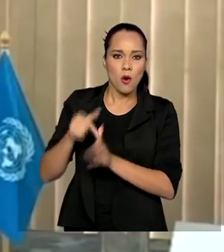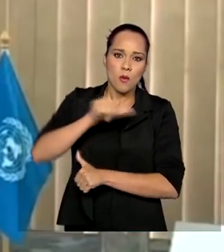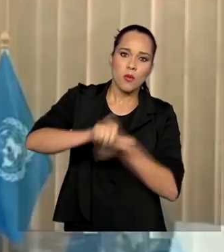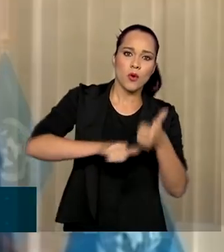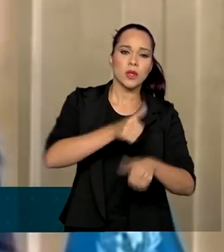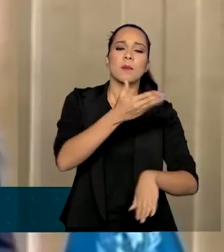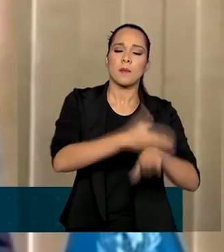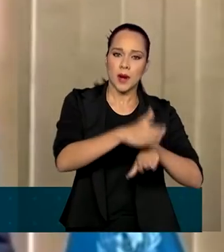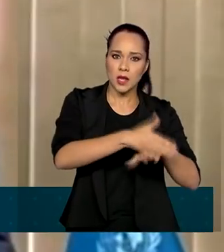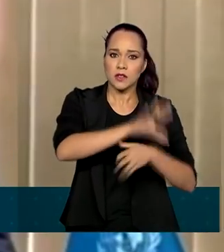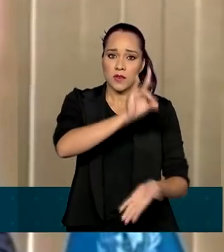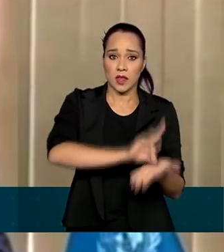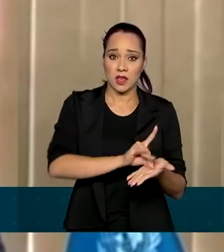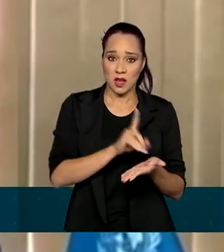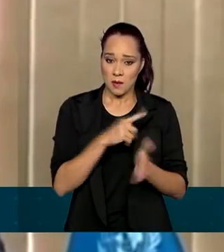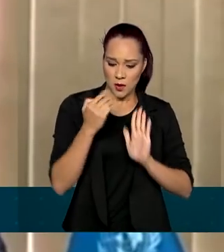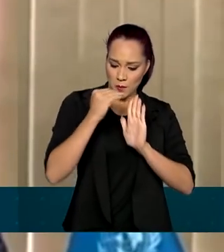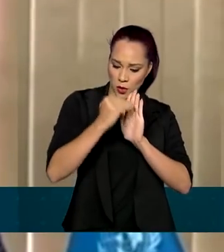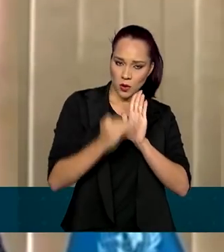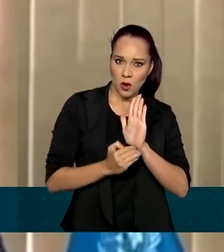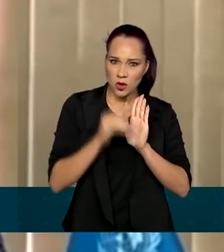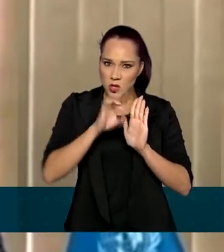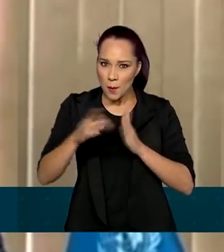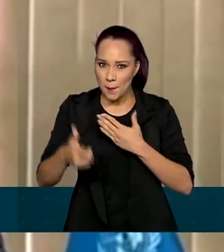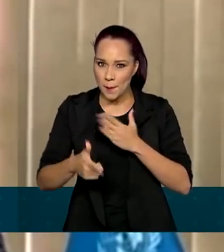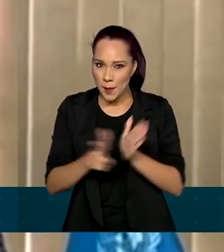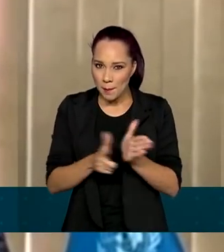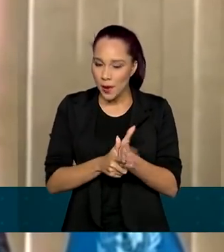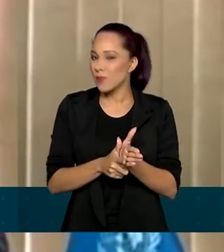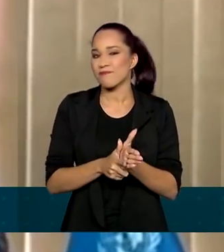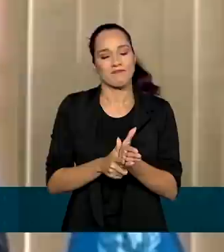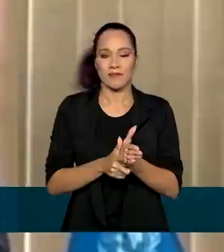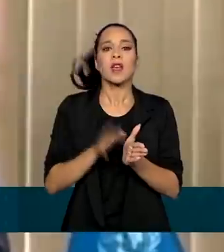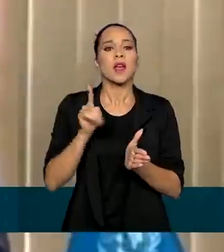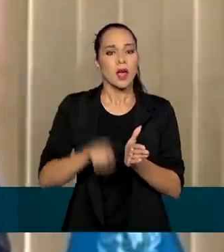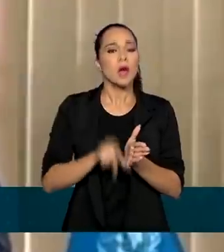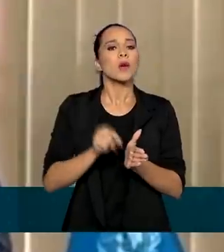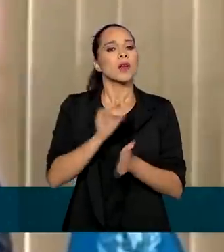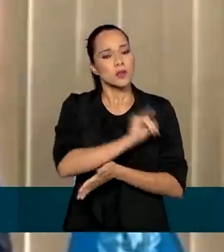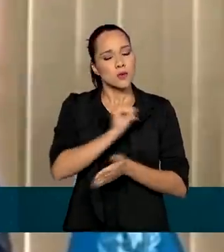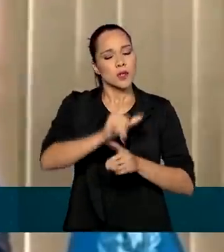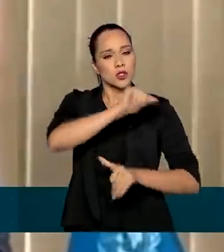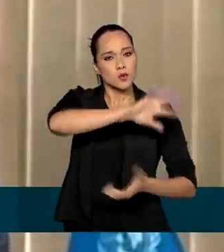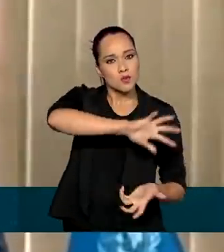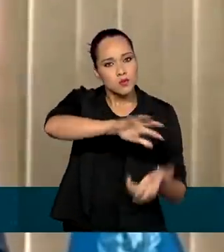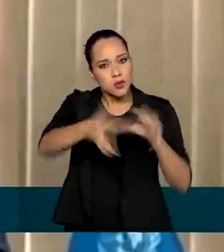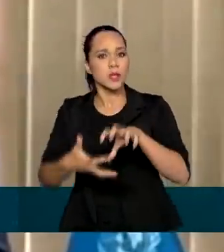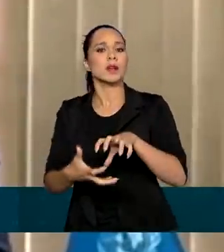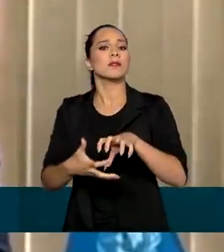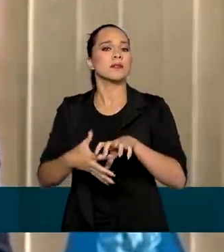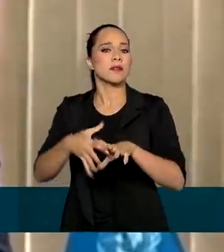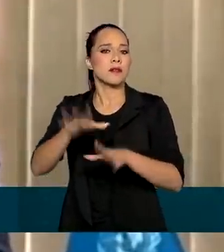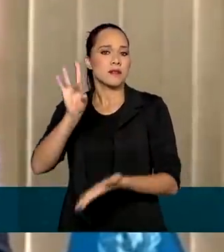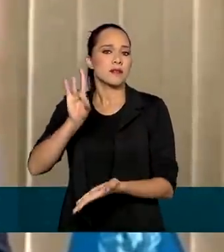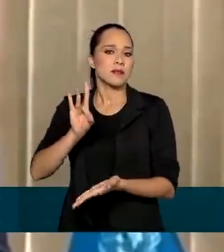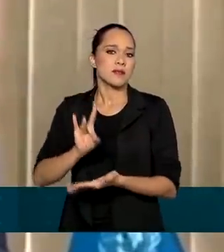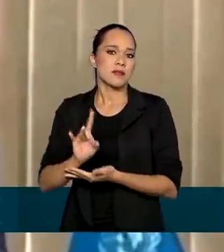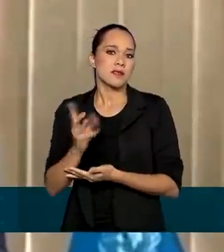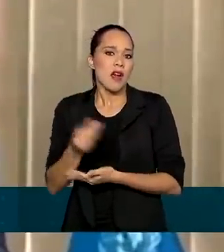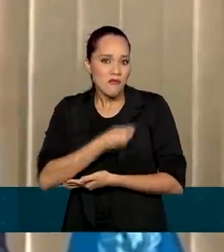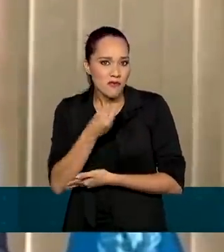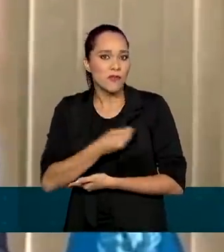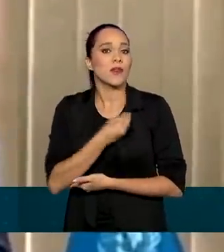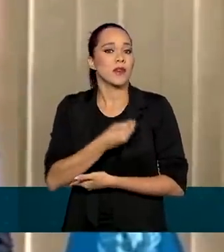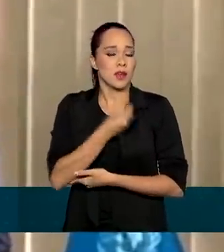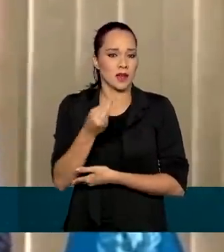prática. Para nós, o protocolo não é um papel. É um instrumento de mudança da realidade, da